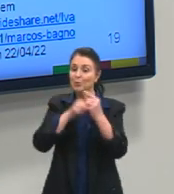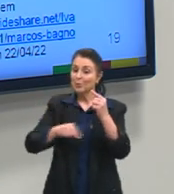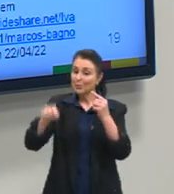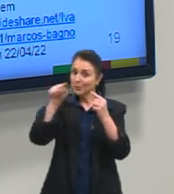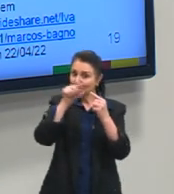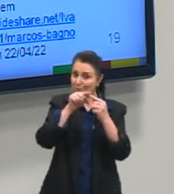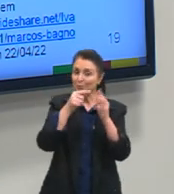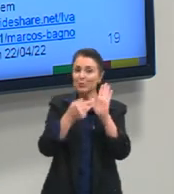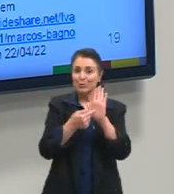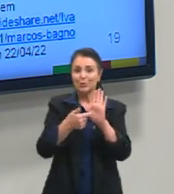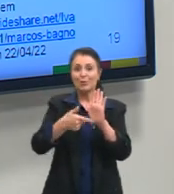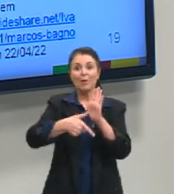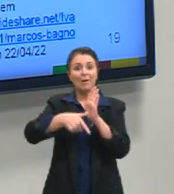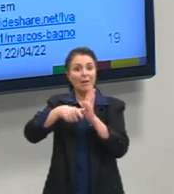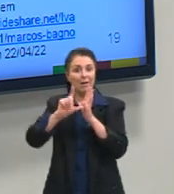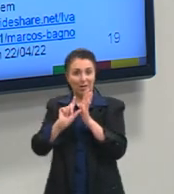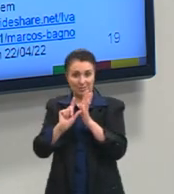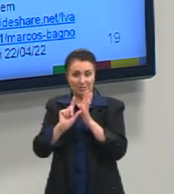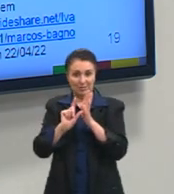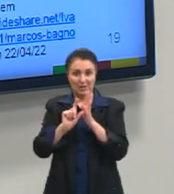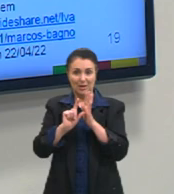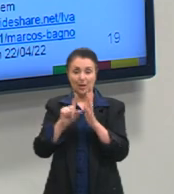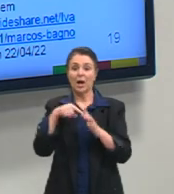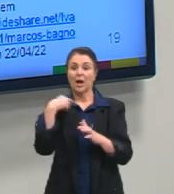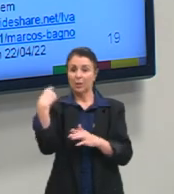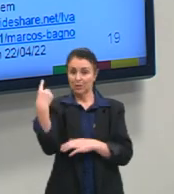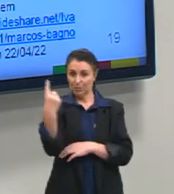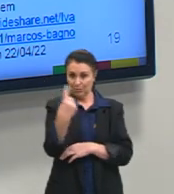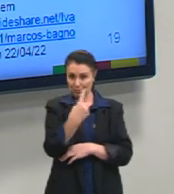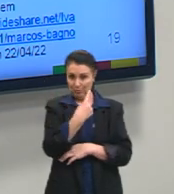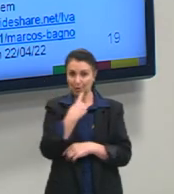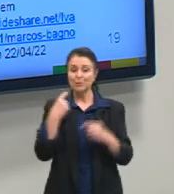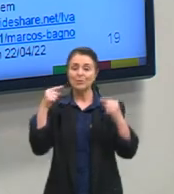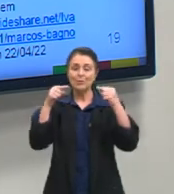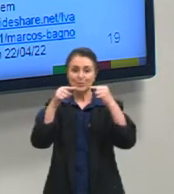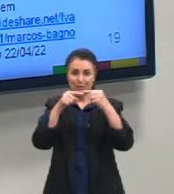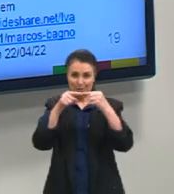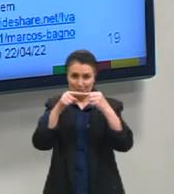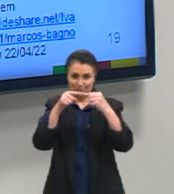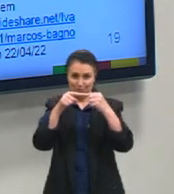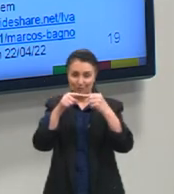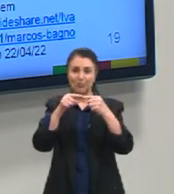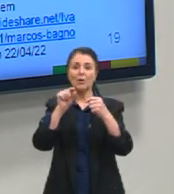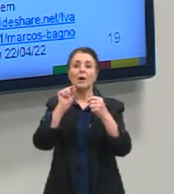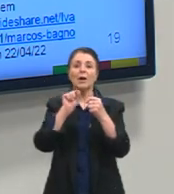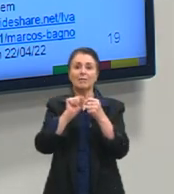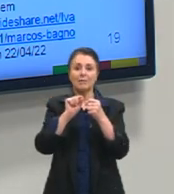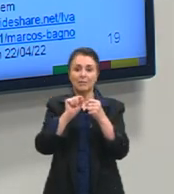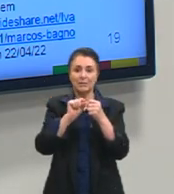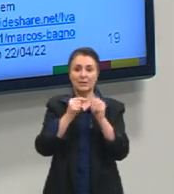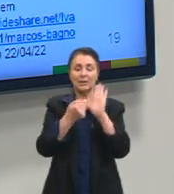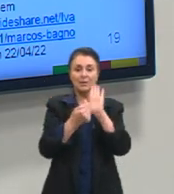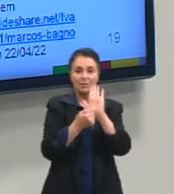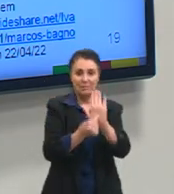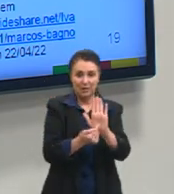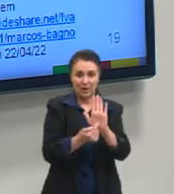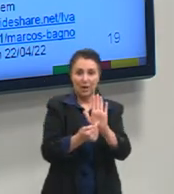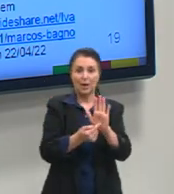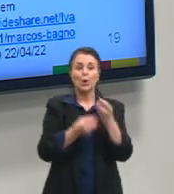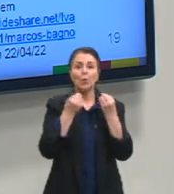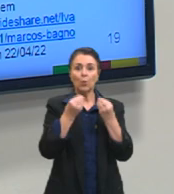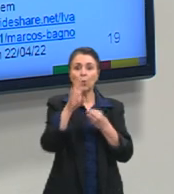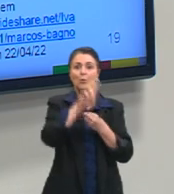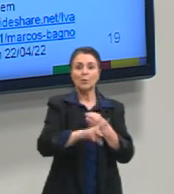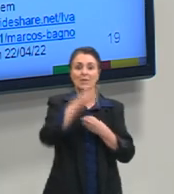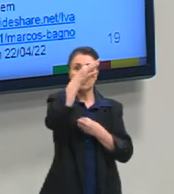tarefa aqui é chegar e quebrar e desmistificar esses usos corretos ou incorretos da gramática e entender